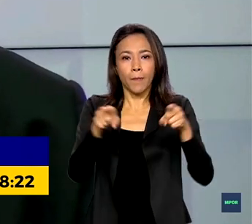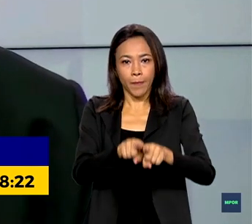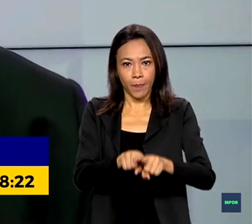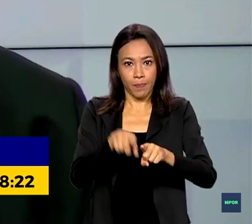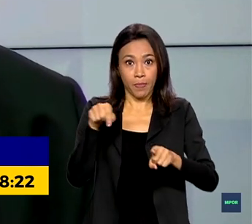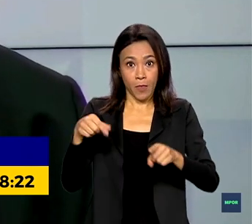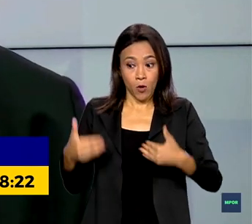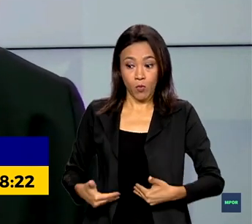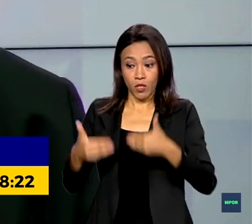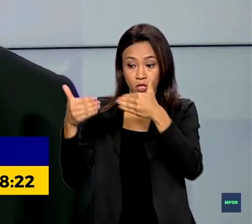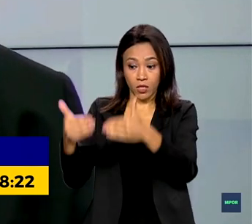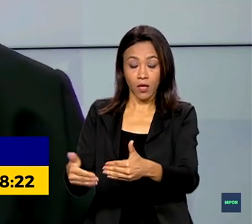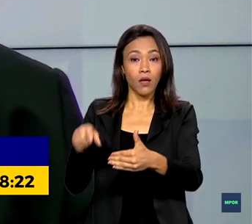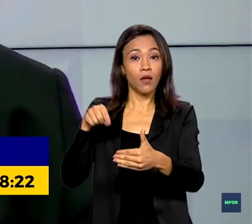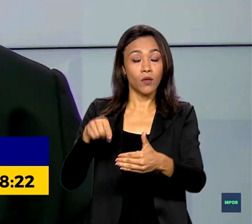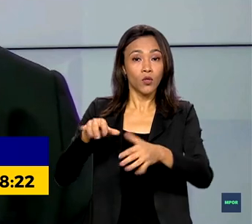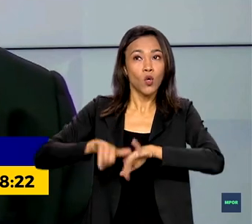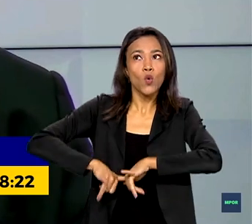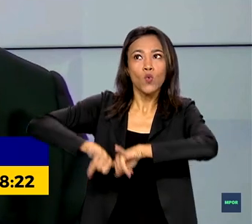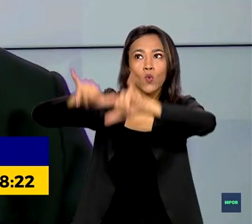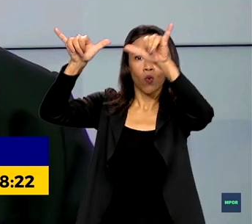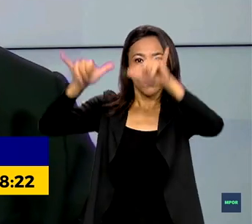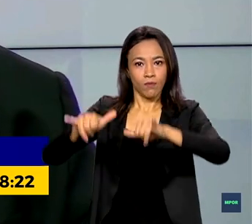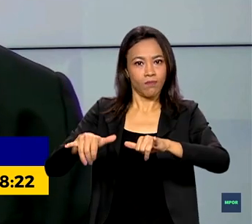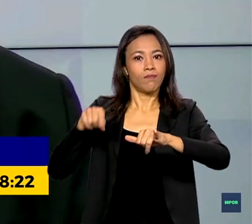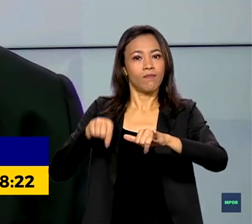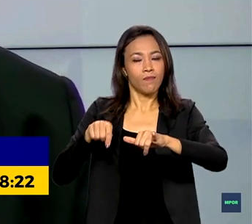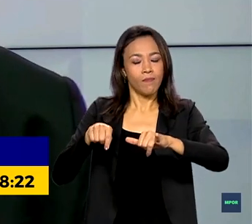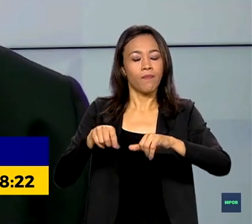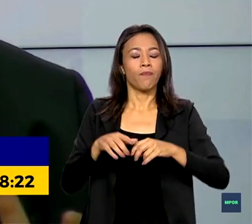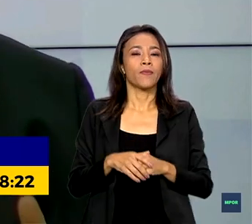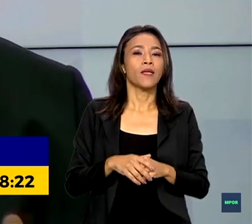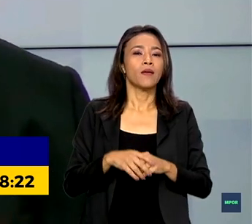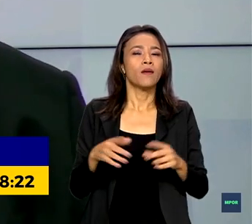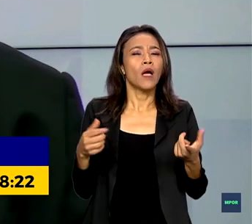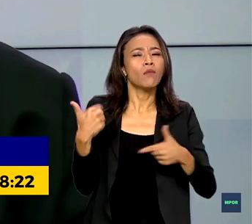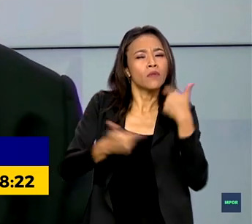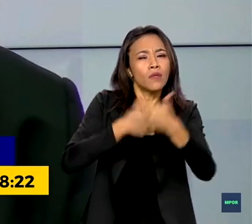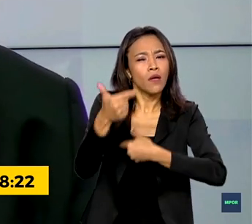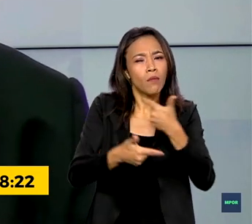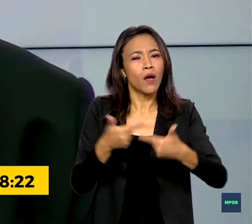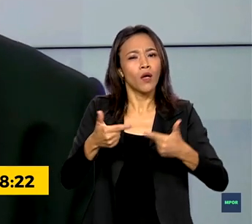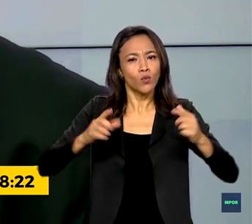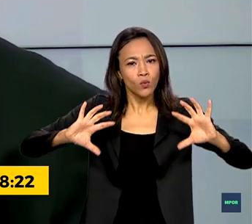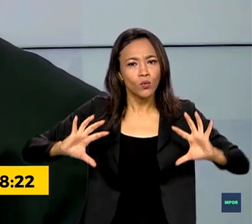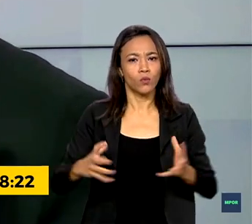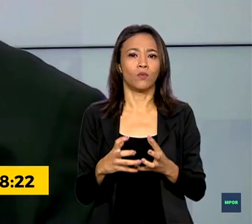Aeroportos, com o anúncio do trabalho conjunto no setor portuário.